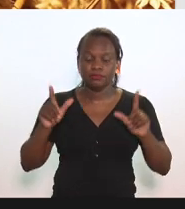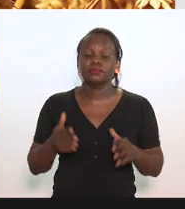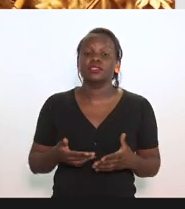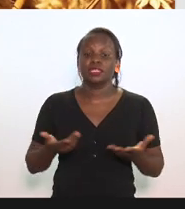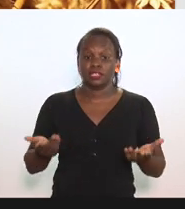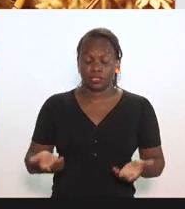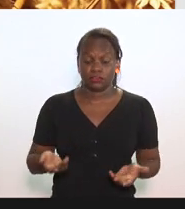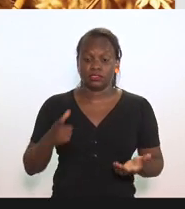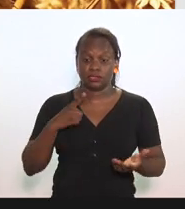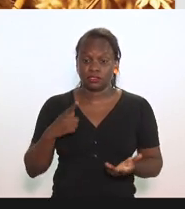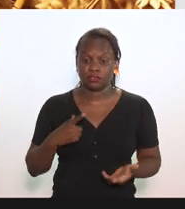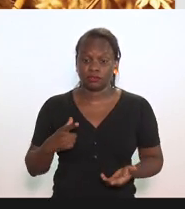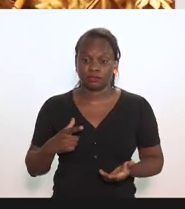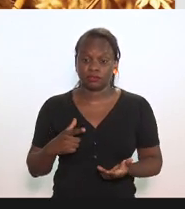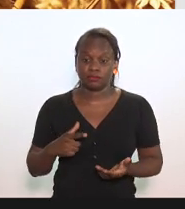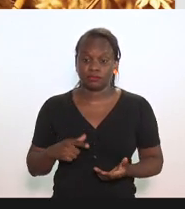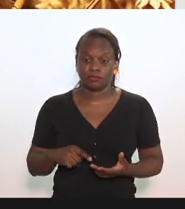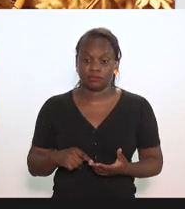ter...